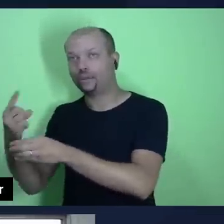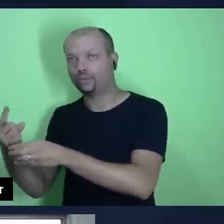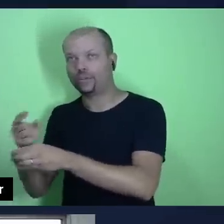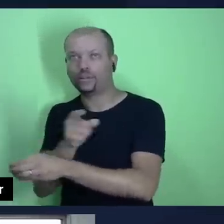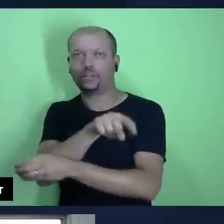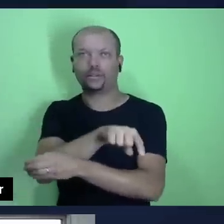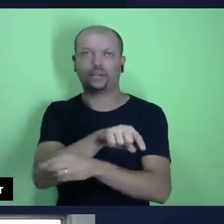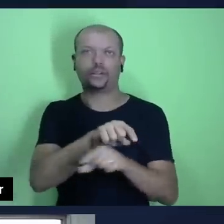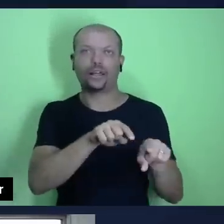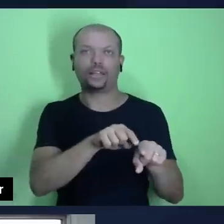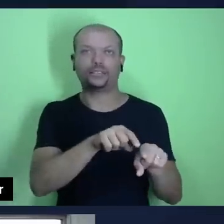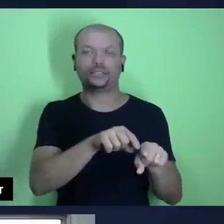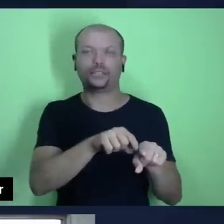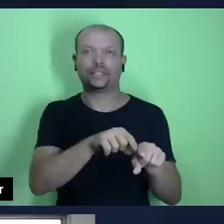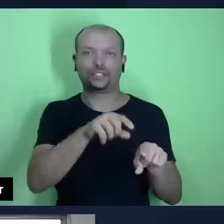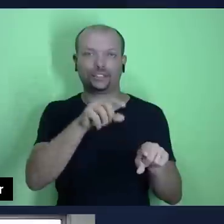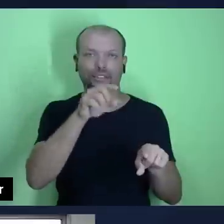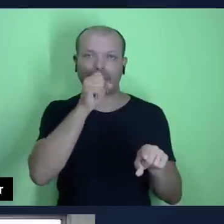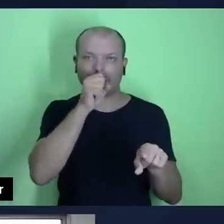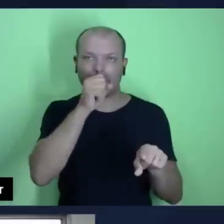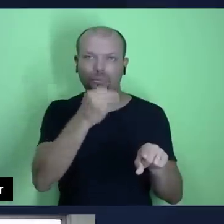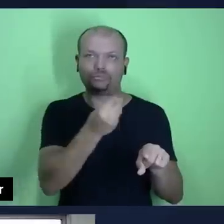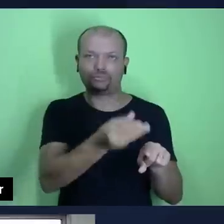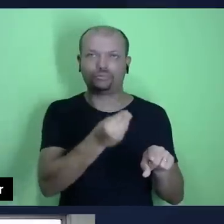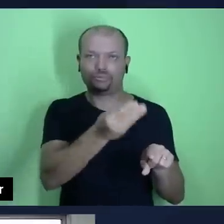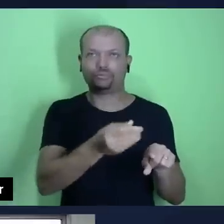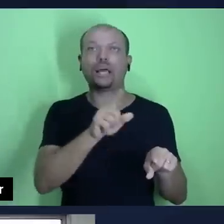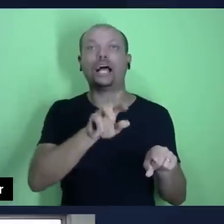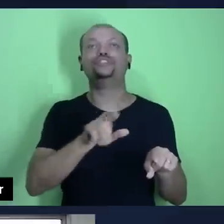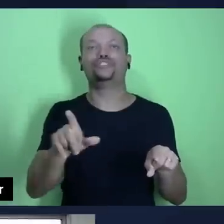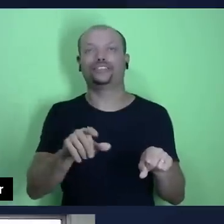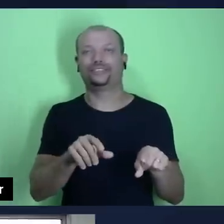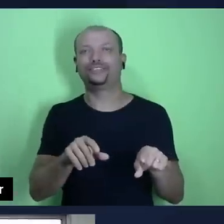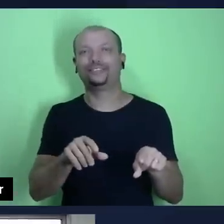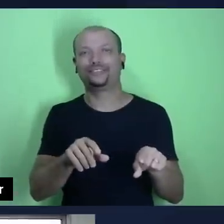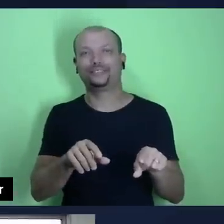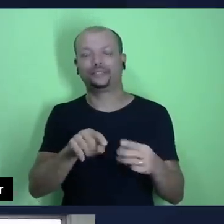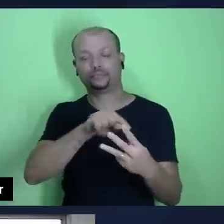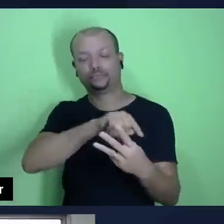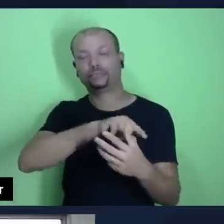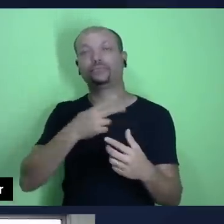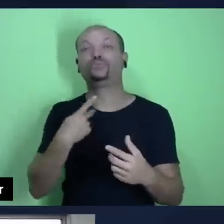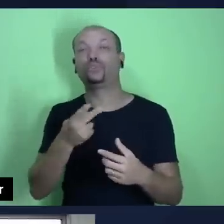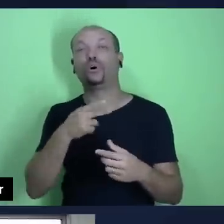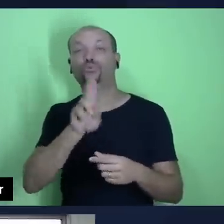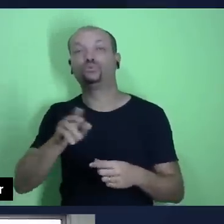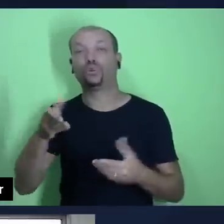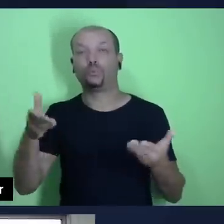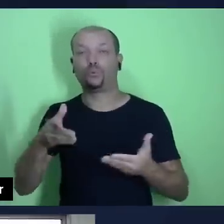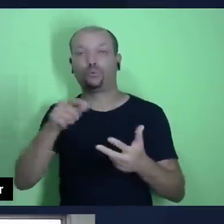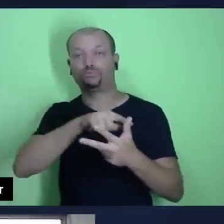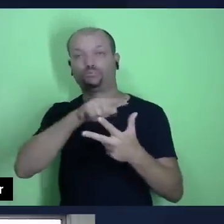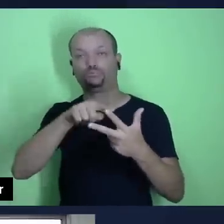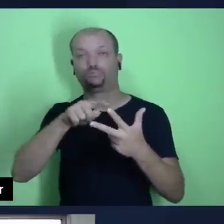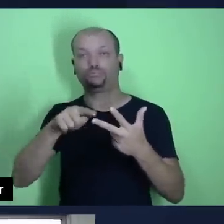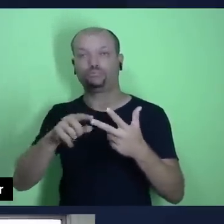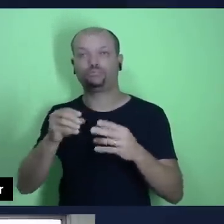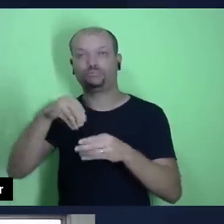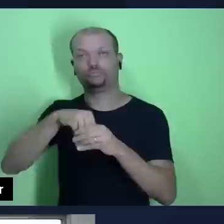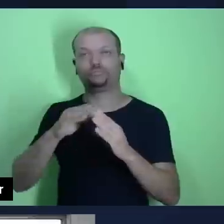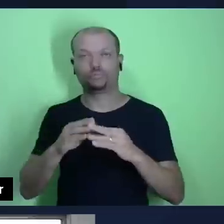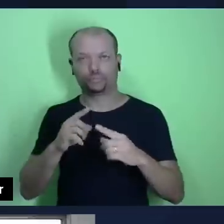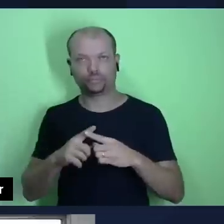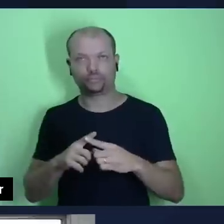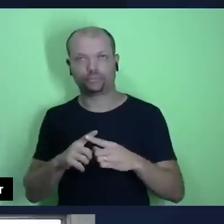gente encontra sete tipos de ofertas no Antigo Testamento. Desses sete, três, nós aplicamos hoje no dia a dia da igreja. Então,